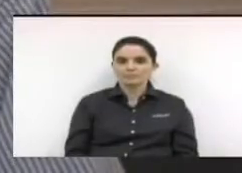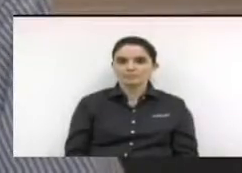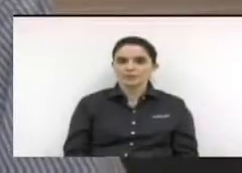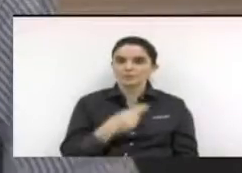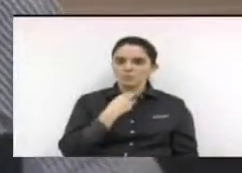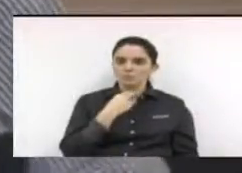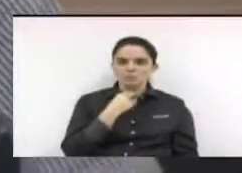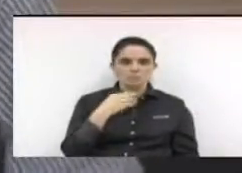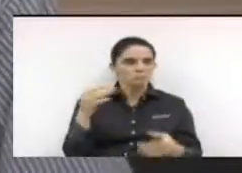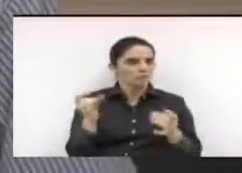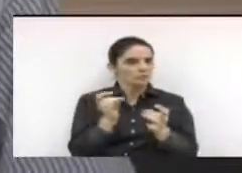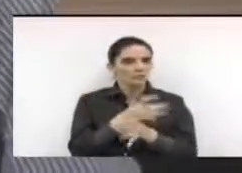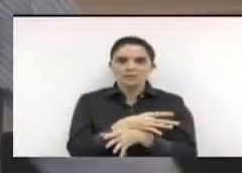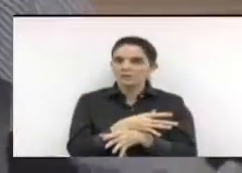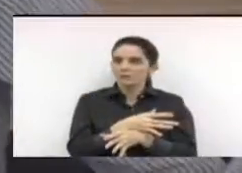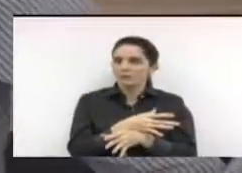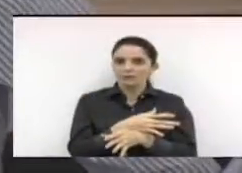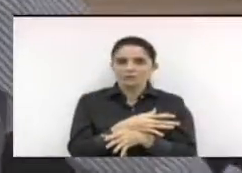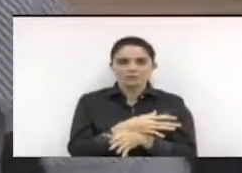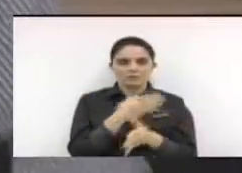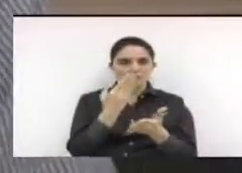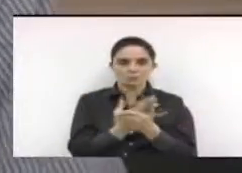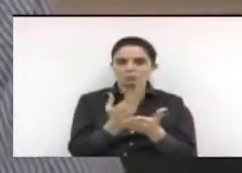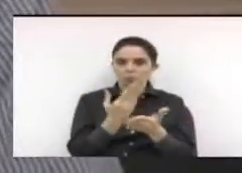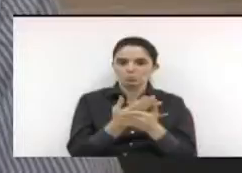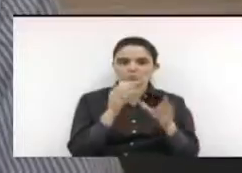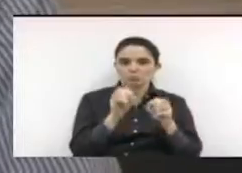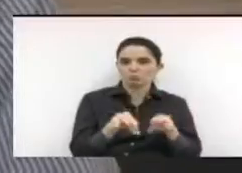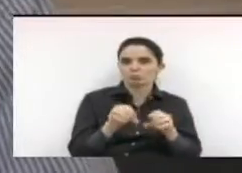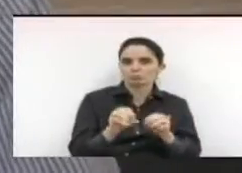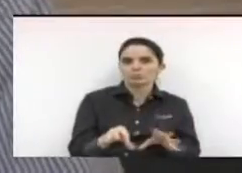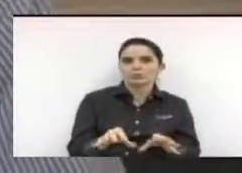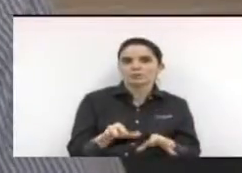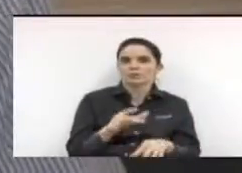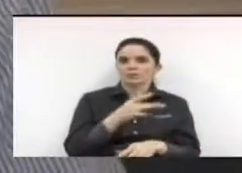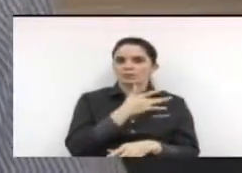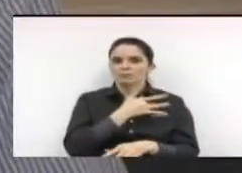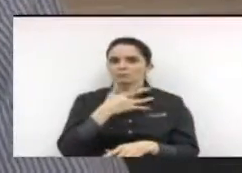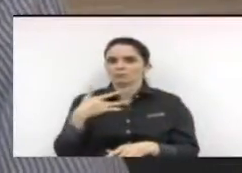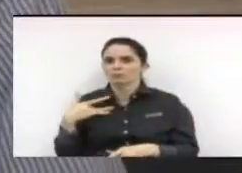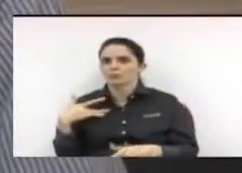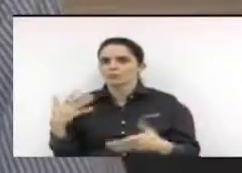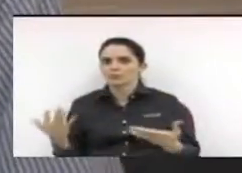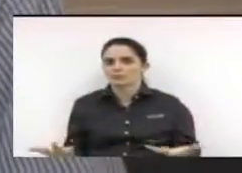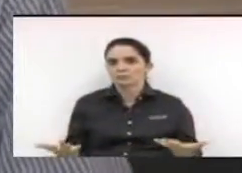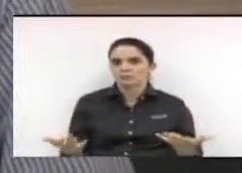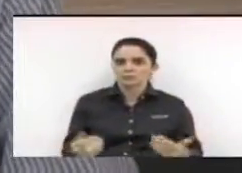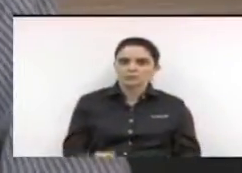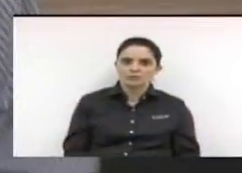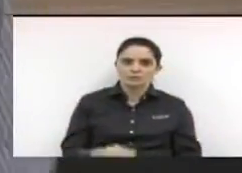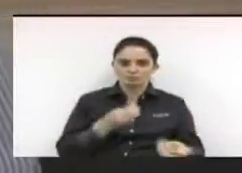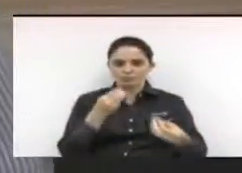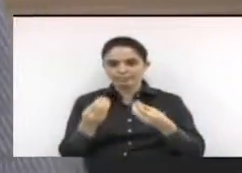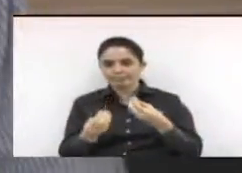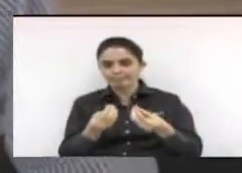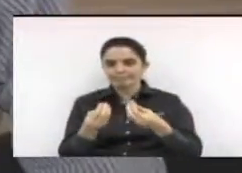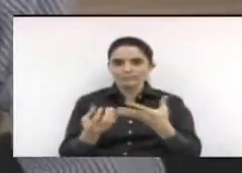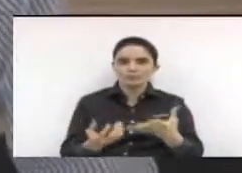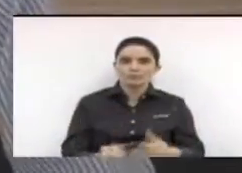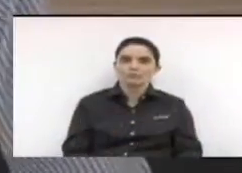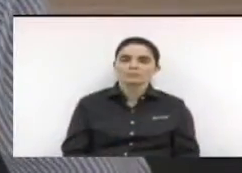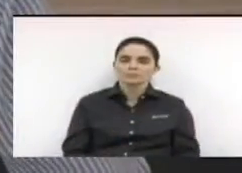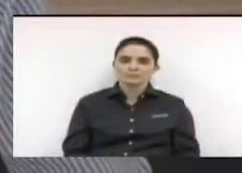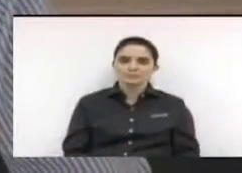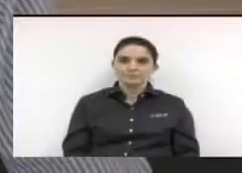educação e nem da saúde. Por que? Senão, como é que vai fazer? Enchendo a saúde na educação, é